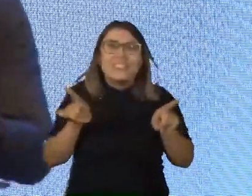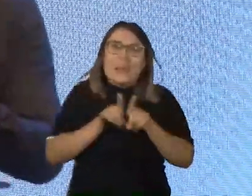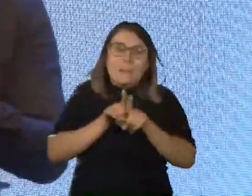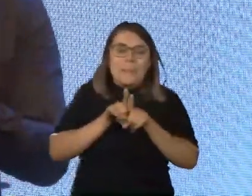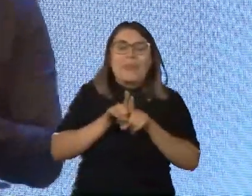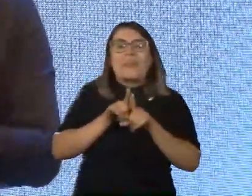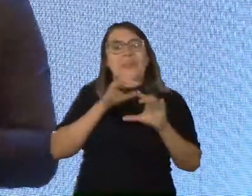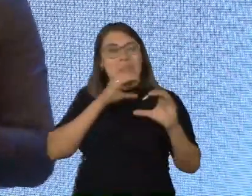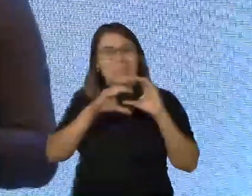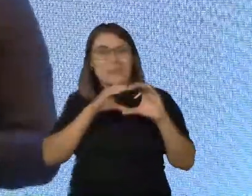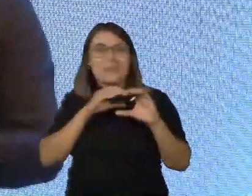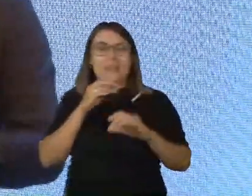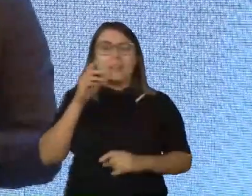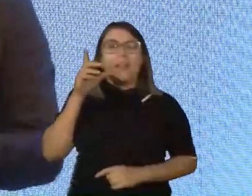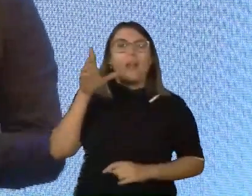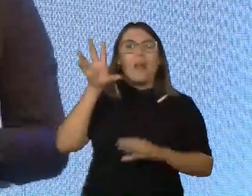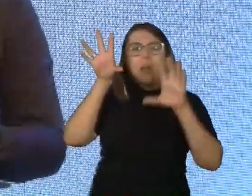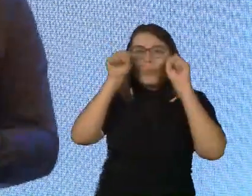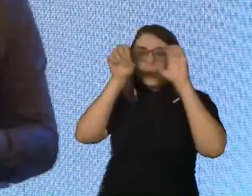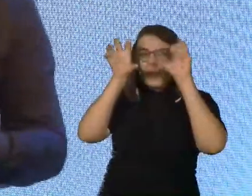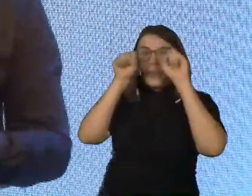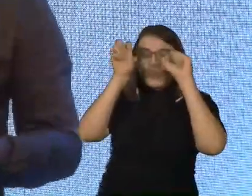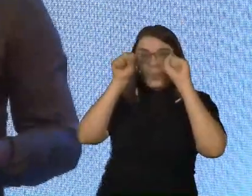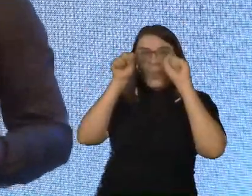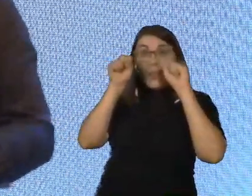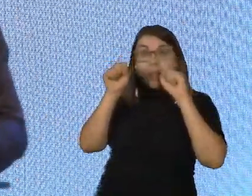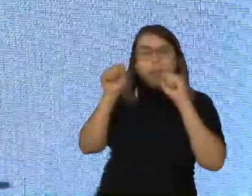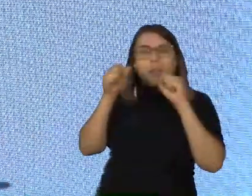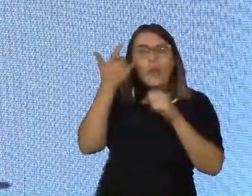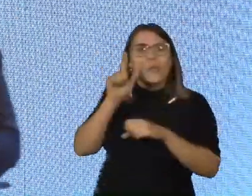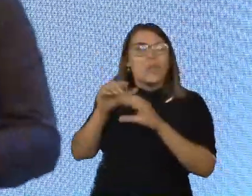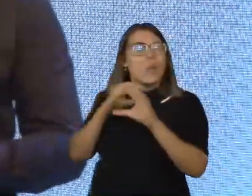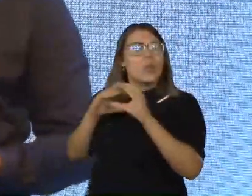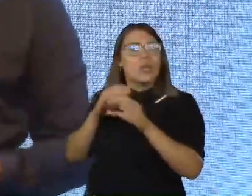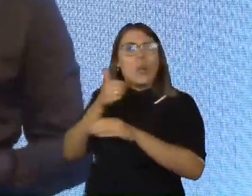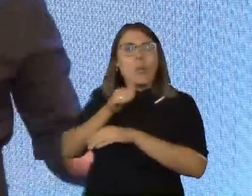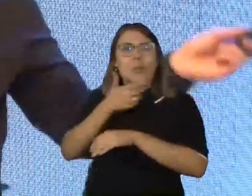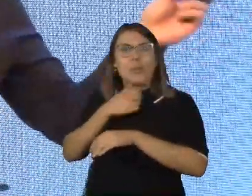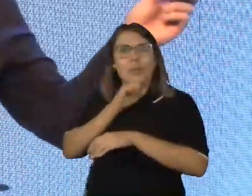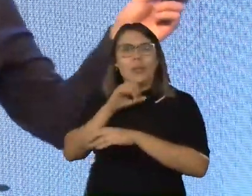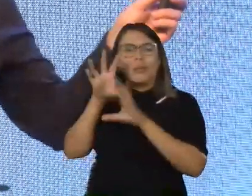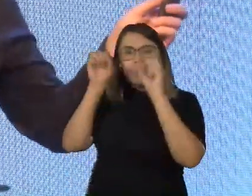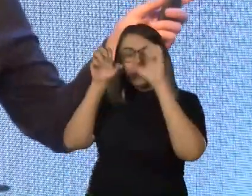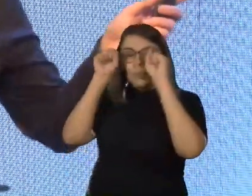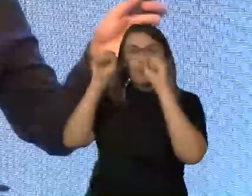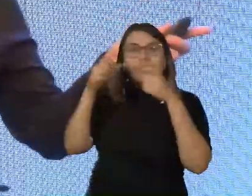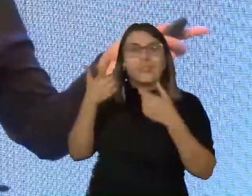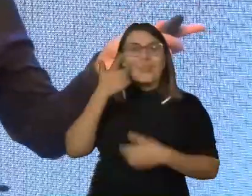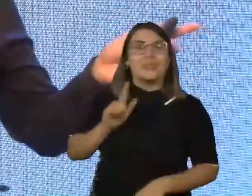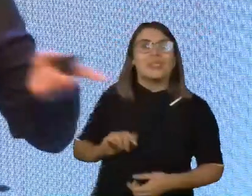através de piscadas. Isso é parte de quem tem uma mente diversa que acredita. Ela poderia estar numa cama,